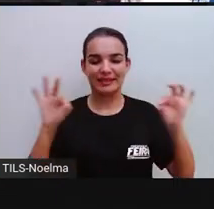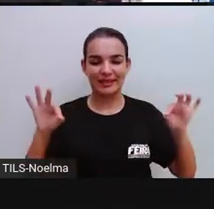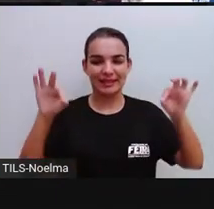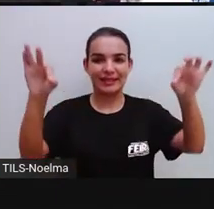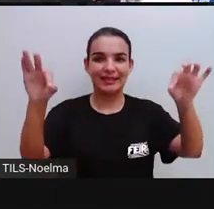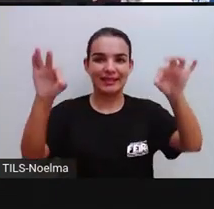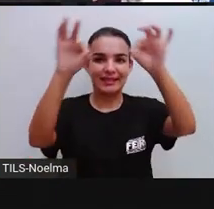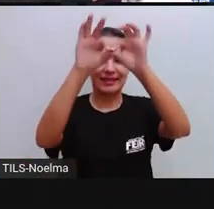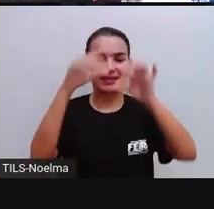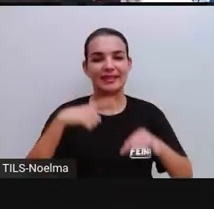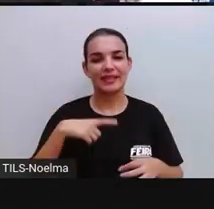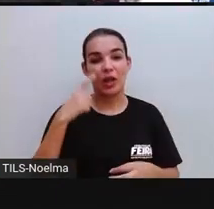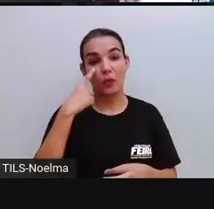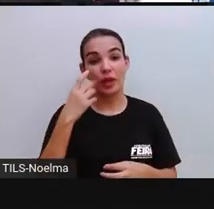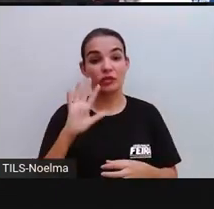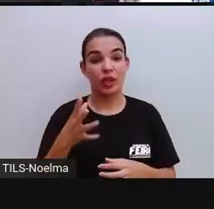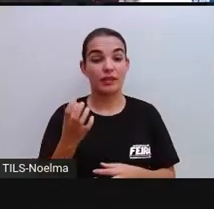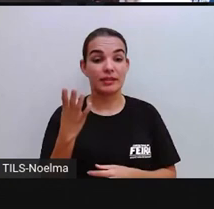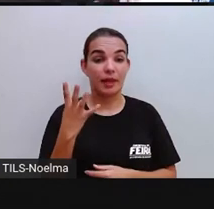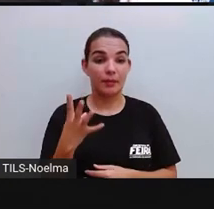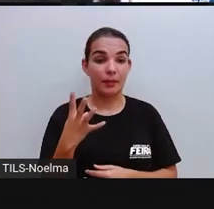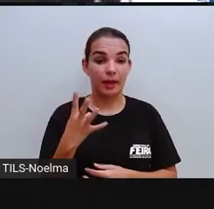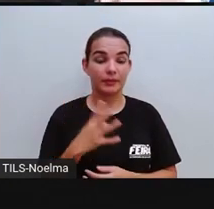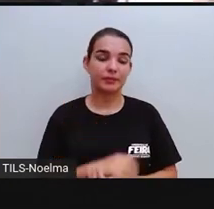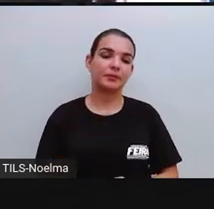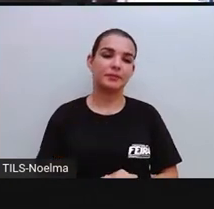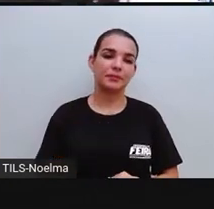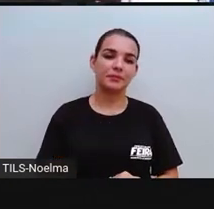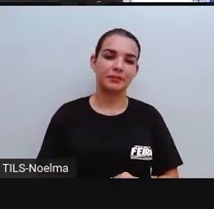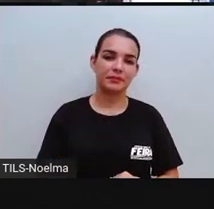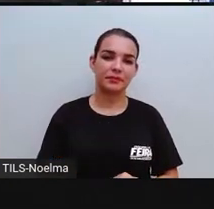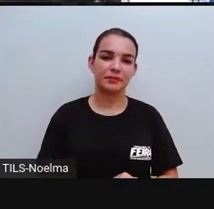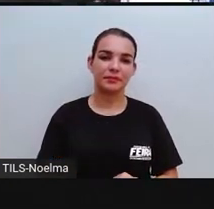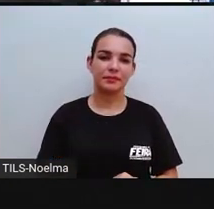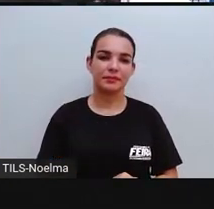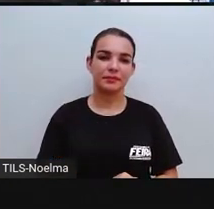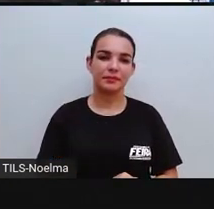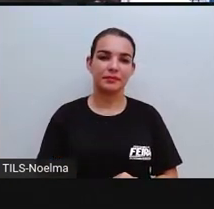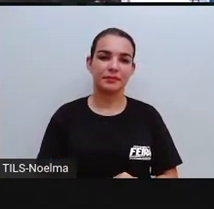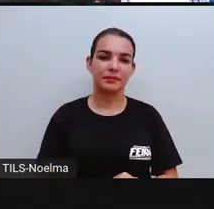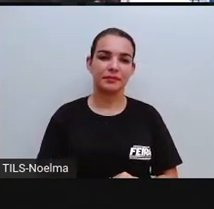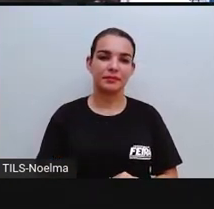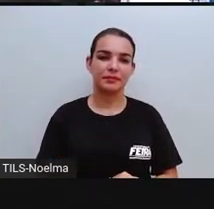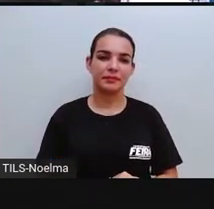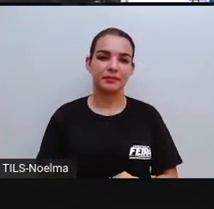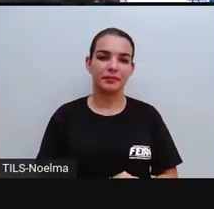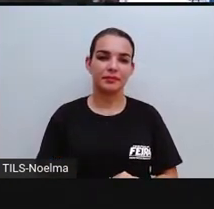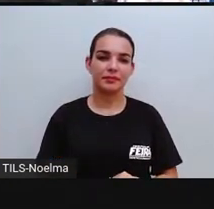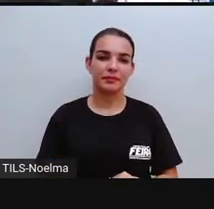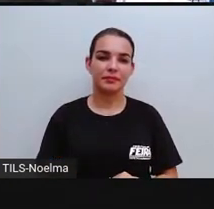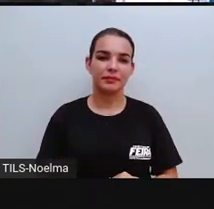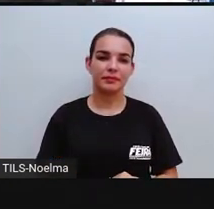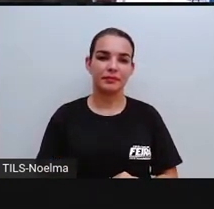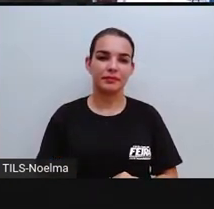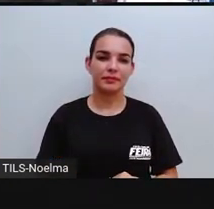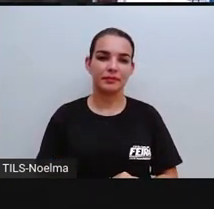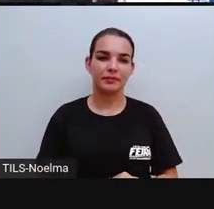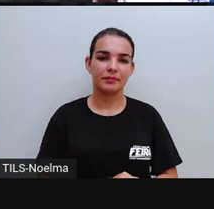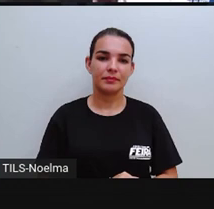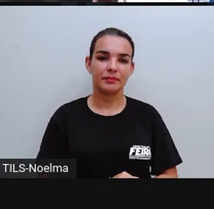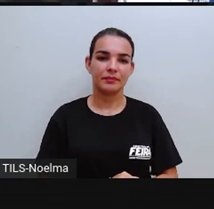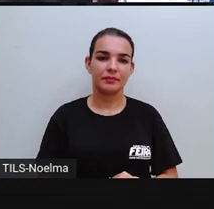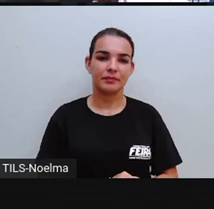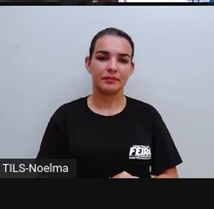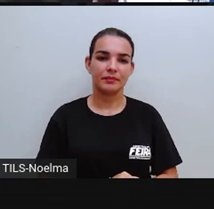né? Então, aqui na base nós temos quatro, que é um quadrado, né? Um, dois, três, quatro. Conta agora dos